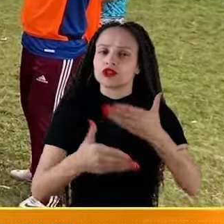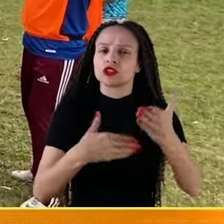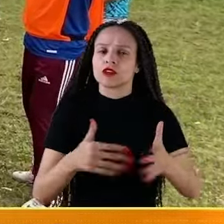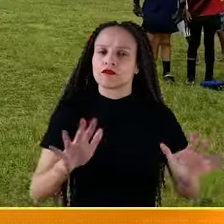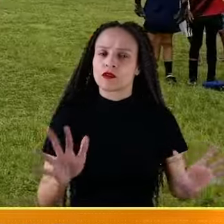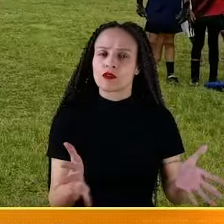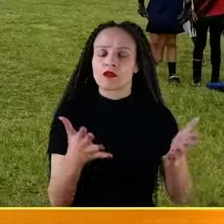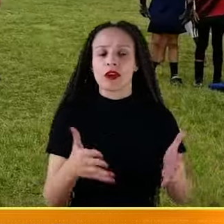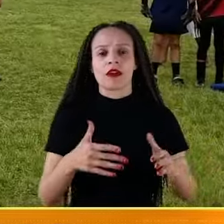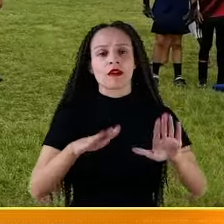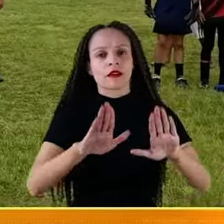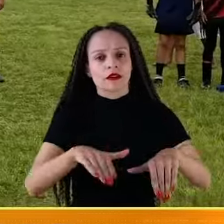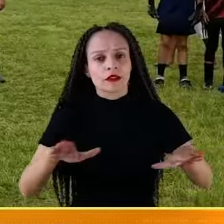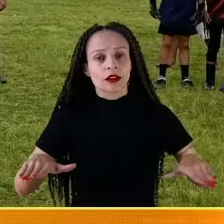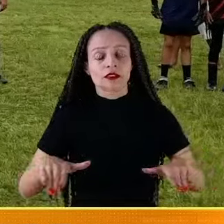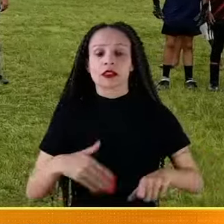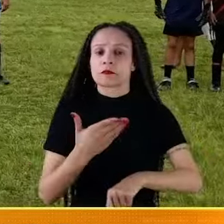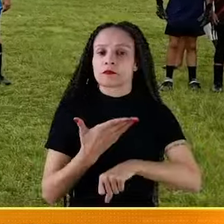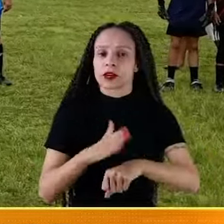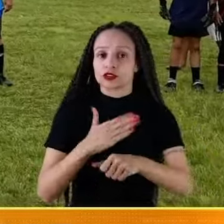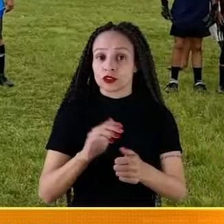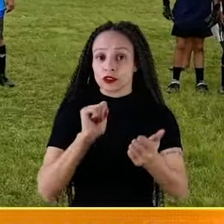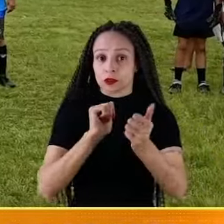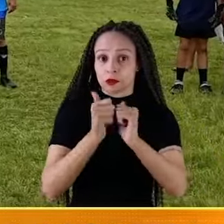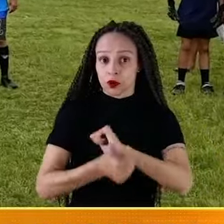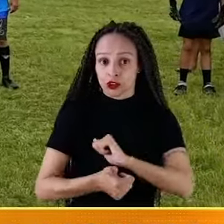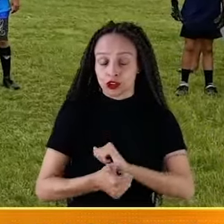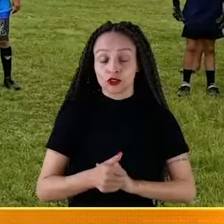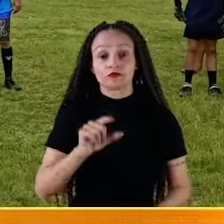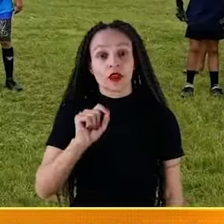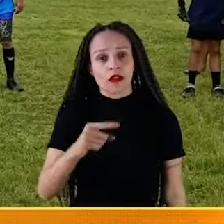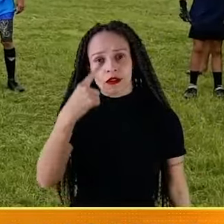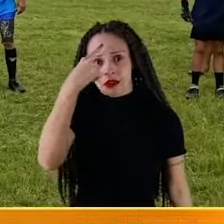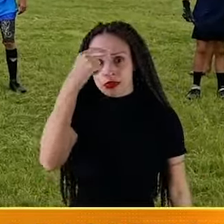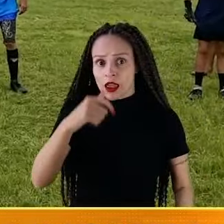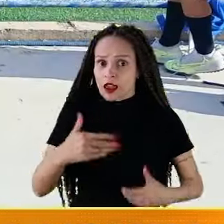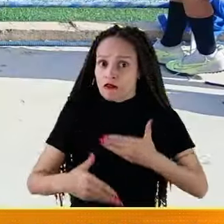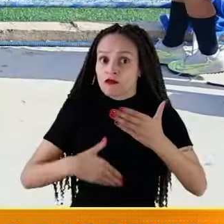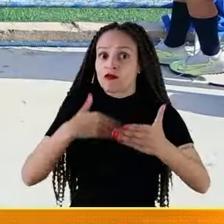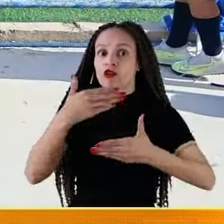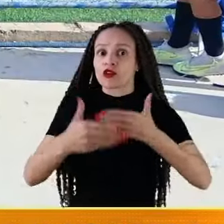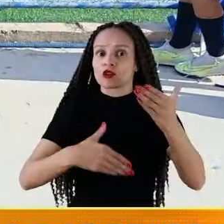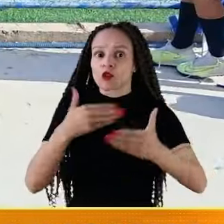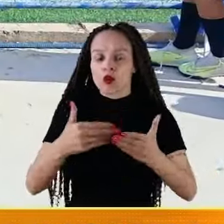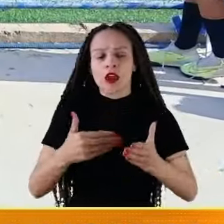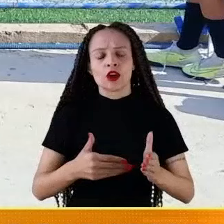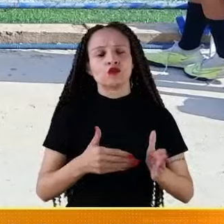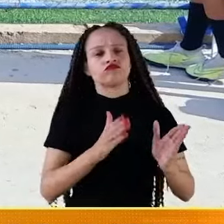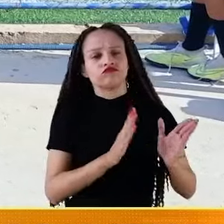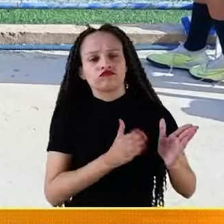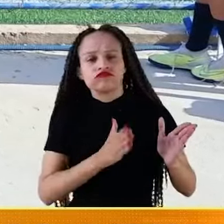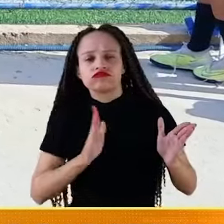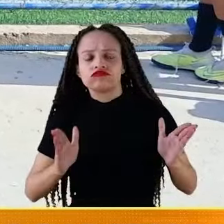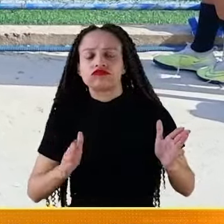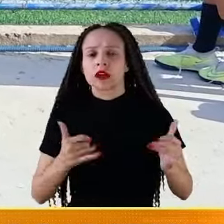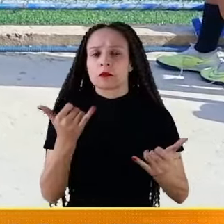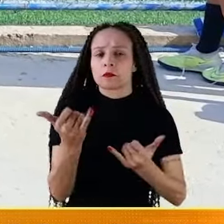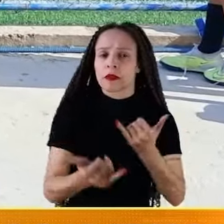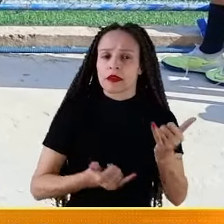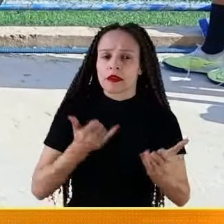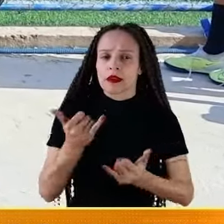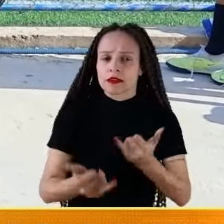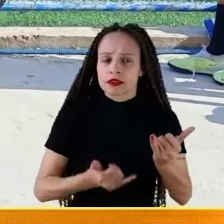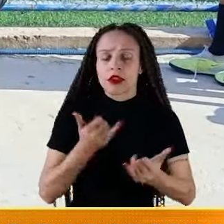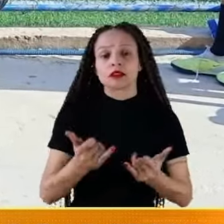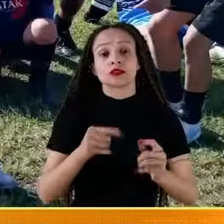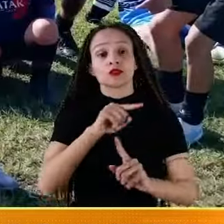desenvolver crianças na prática de esporte. A ideia evoluiu para uma iniciativa regular de jogos